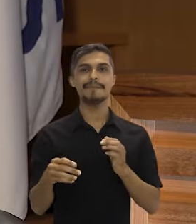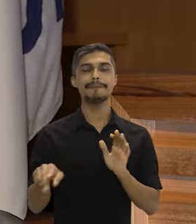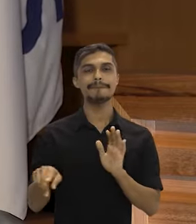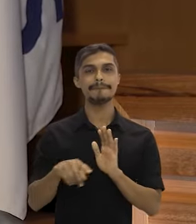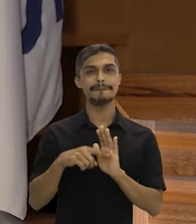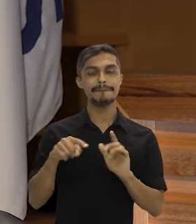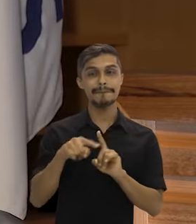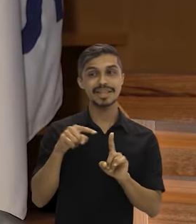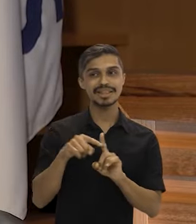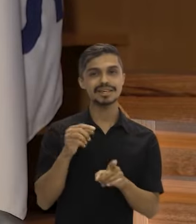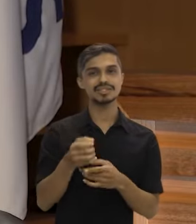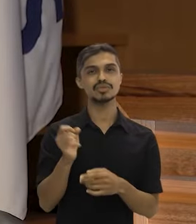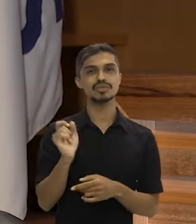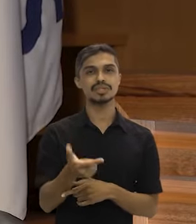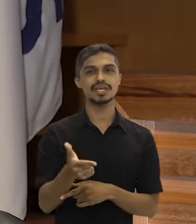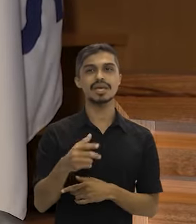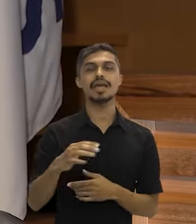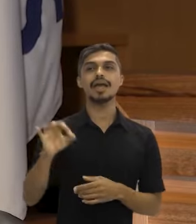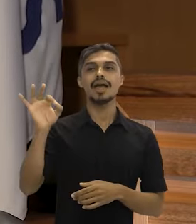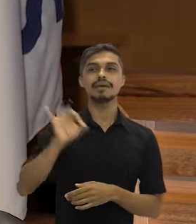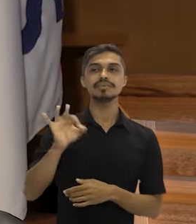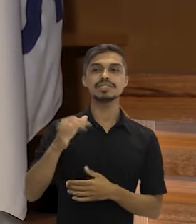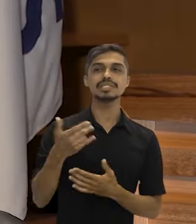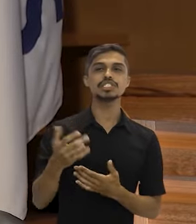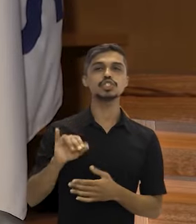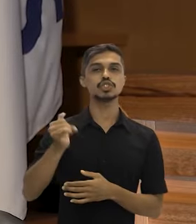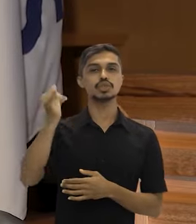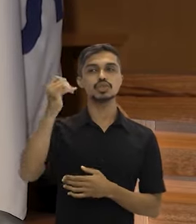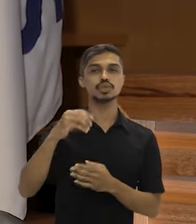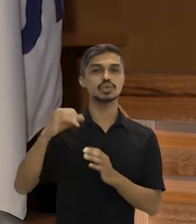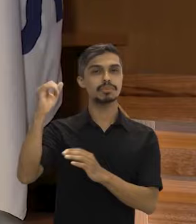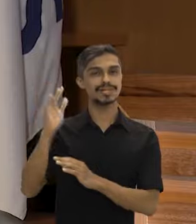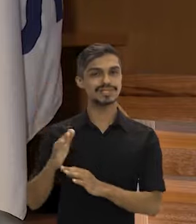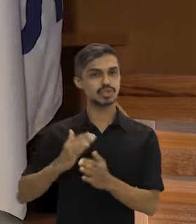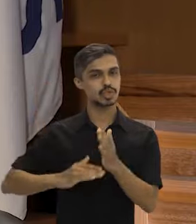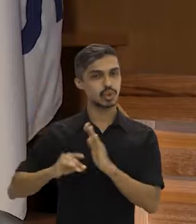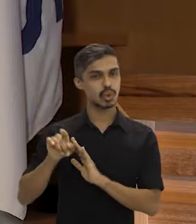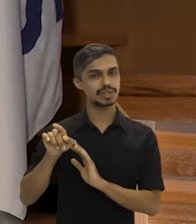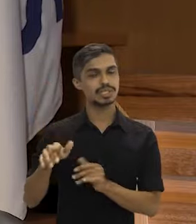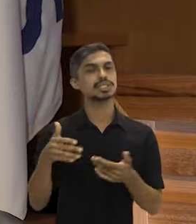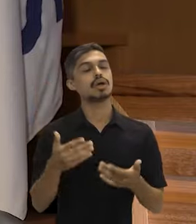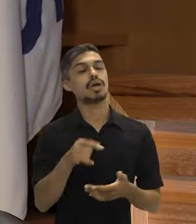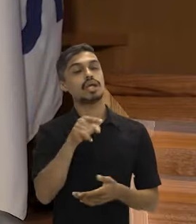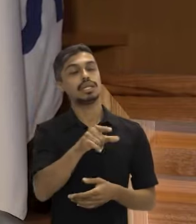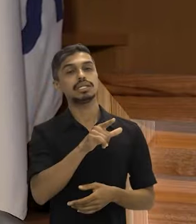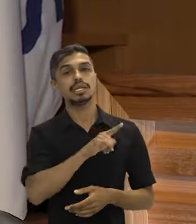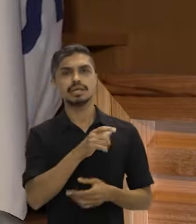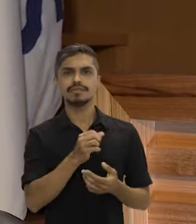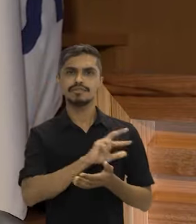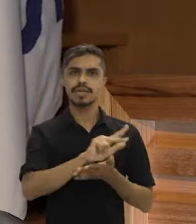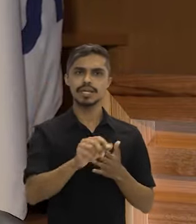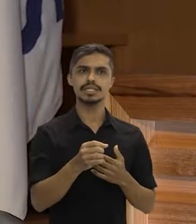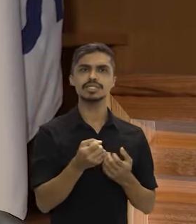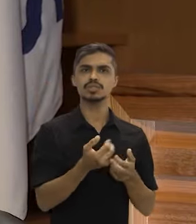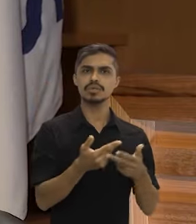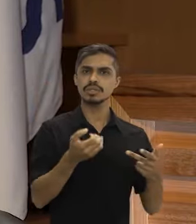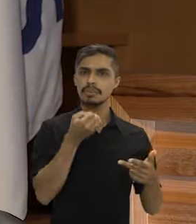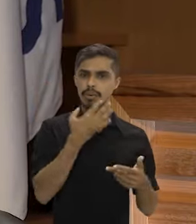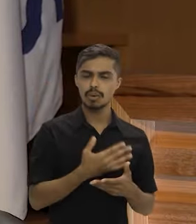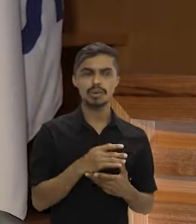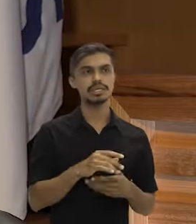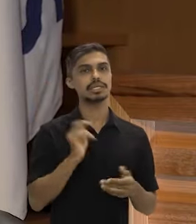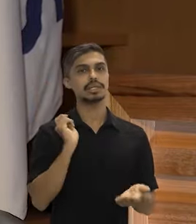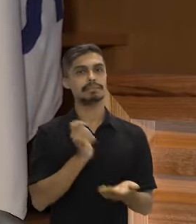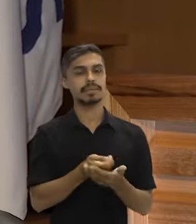metade do que é a taxa de juros média no Brasil. Portanto, não só ele tem muitas vantagens, como ele tem uma